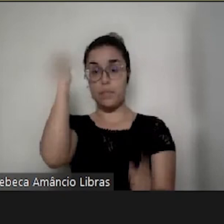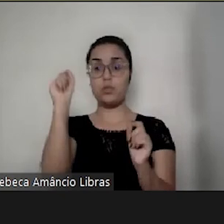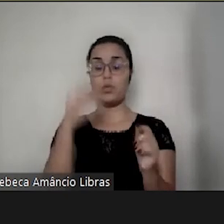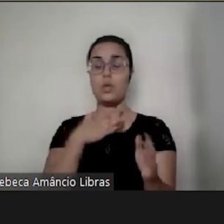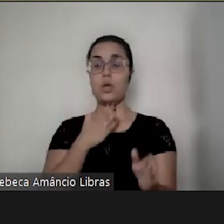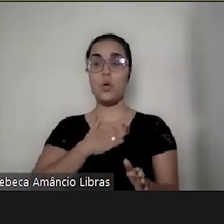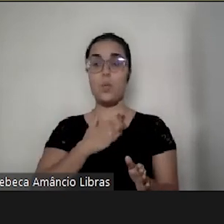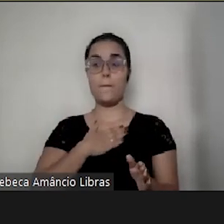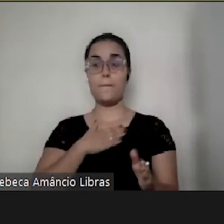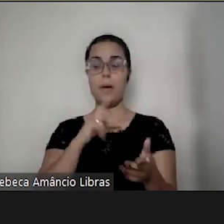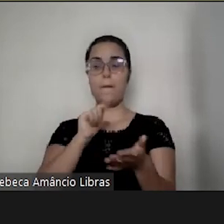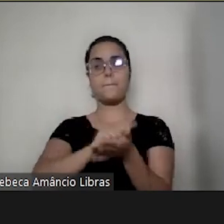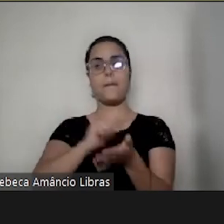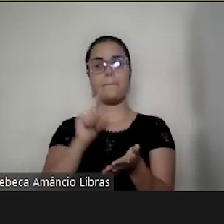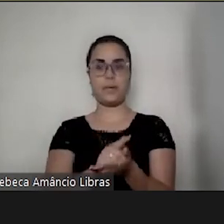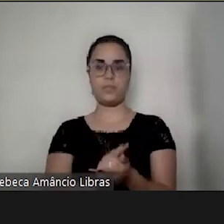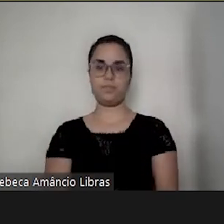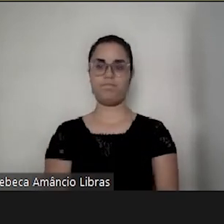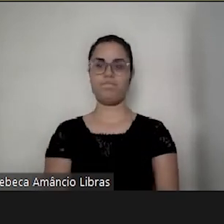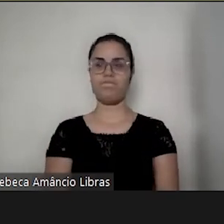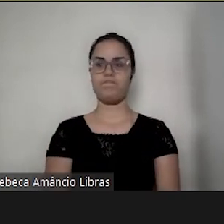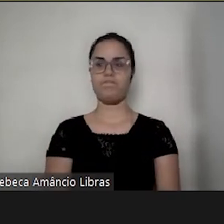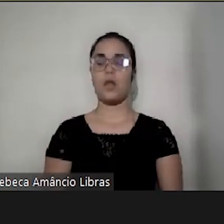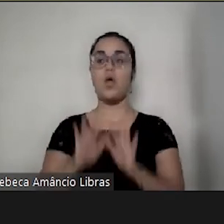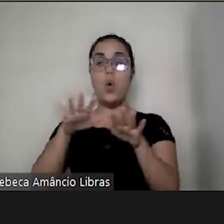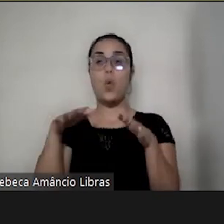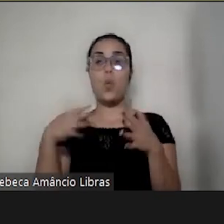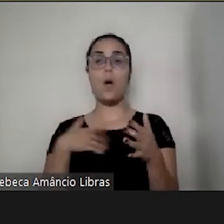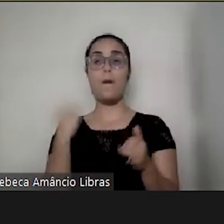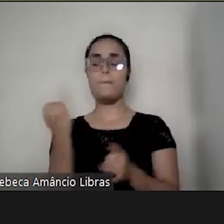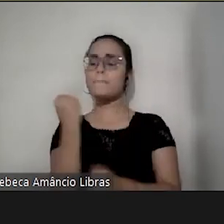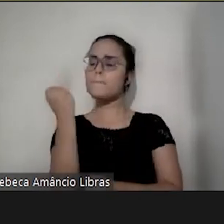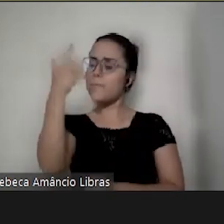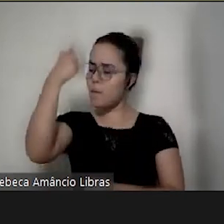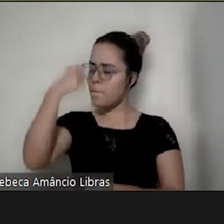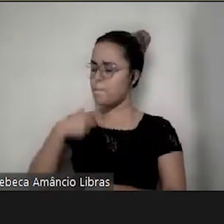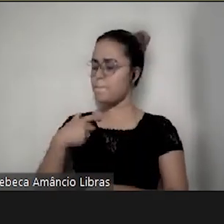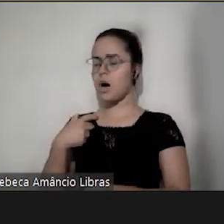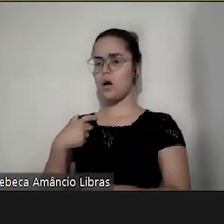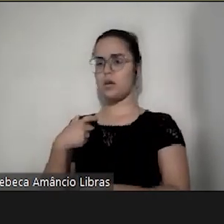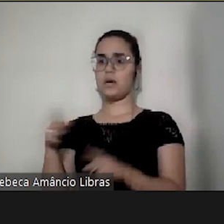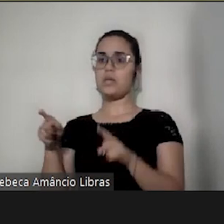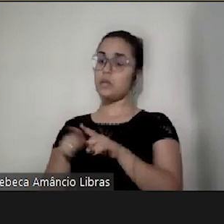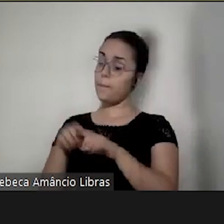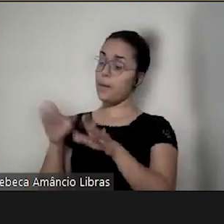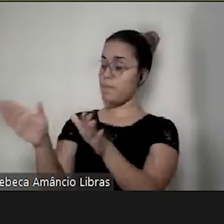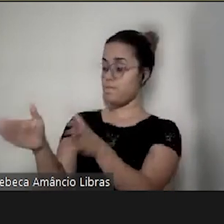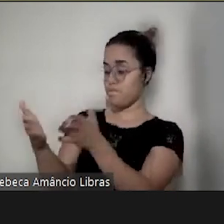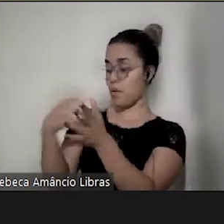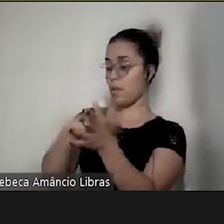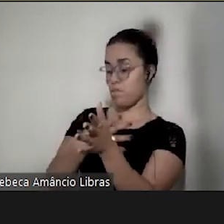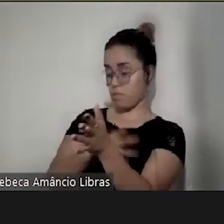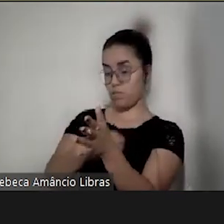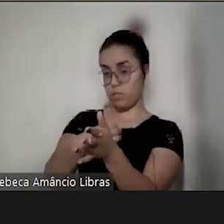papel. O quão importante é, além de promover pro meu filho,